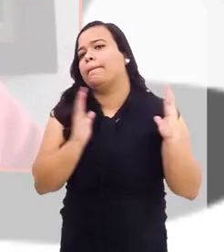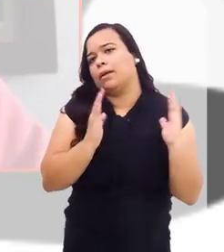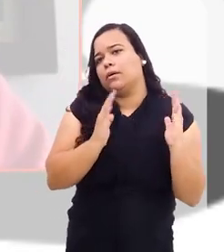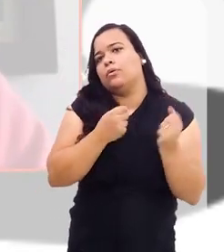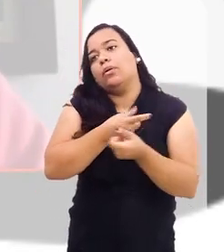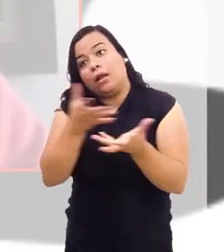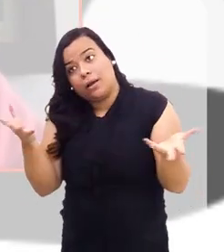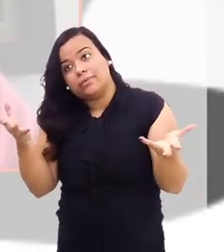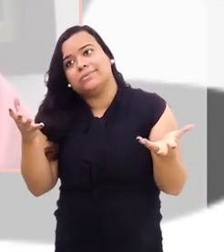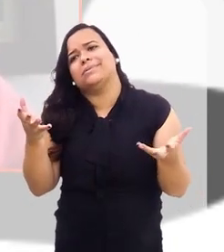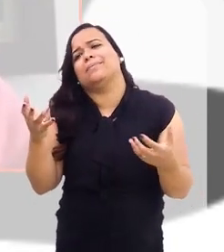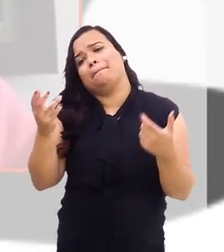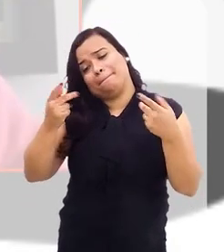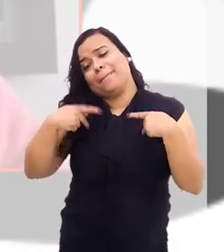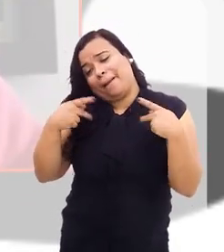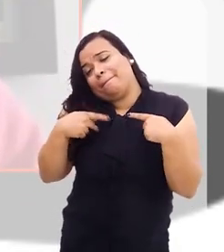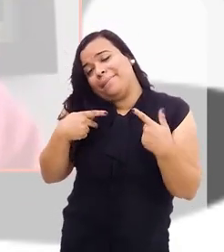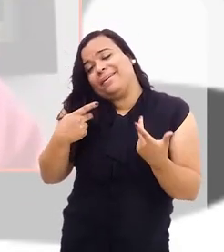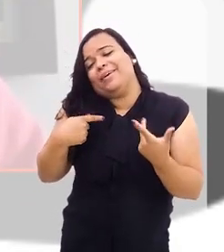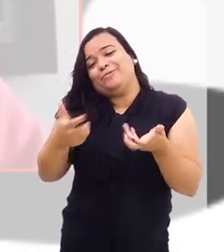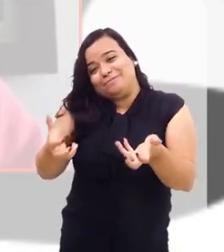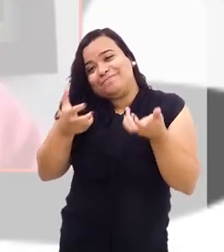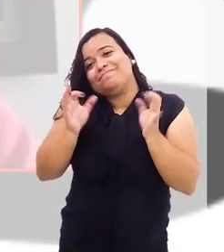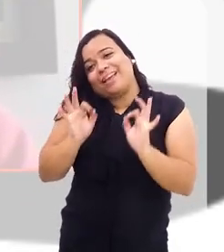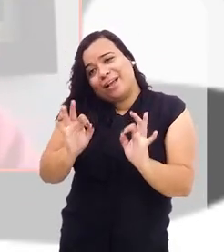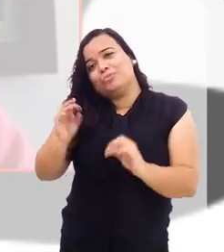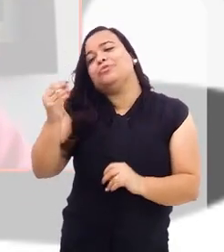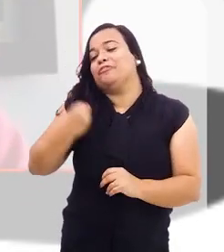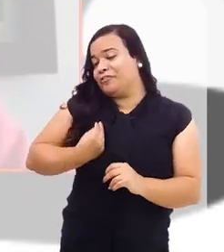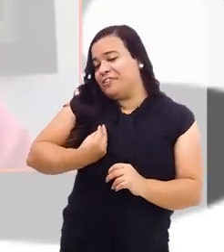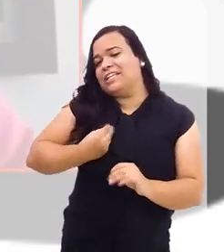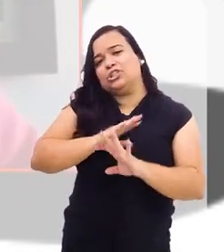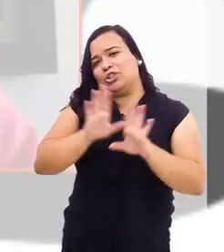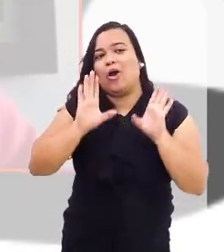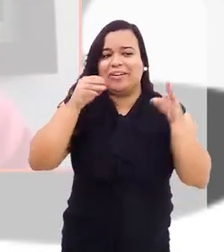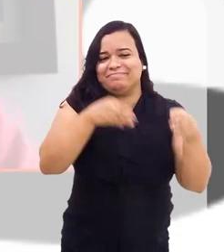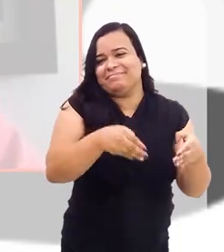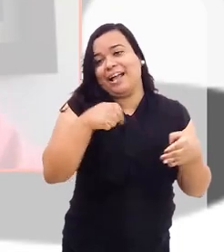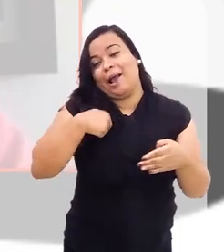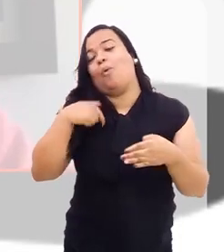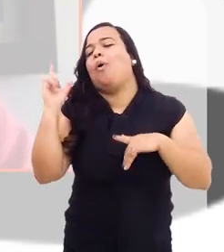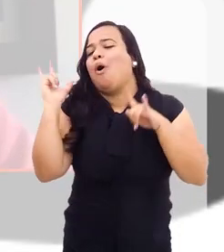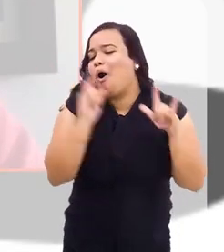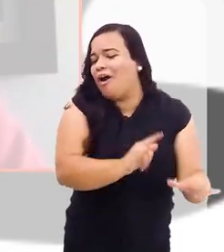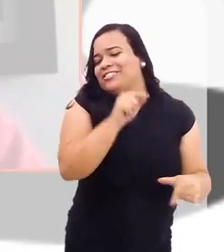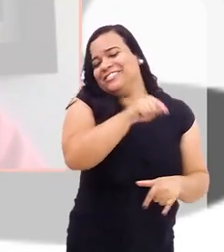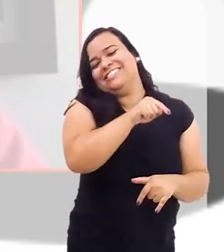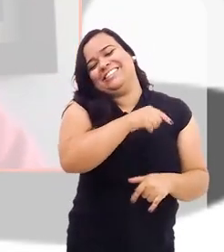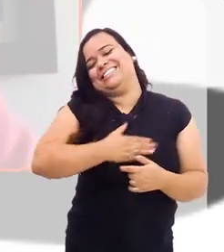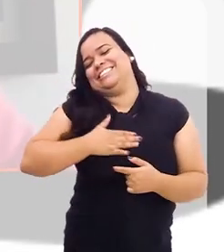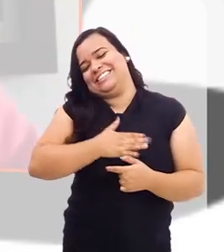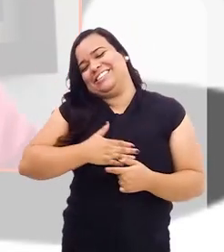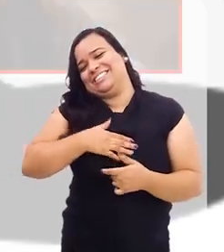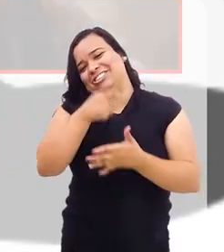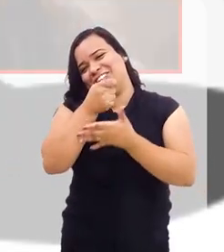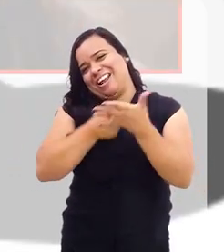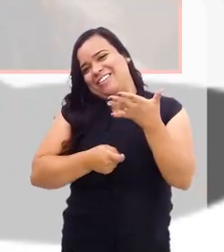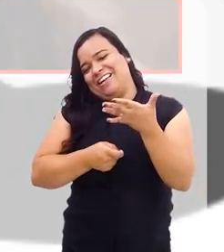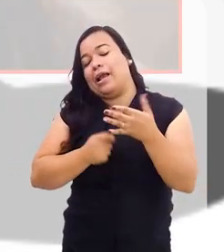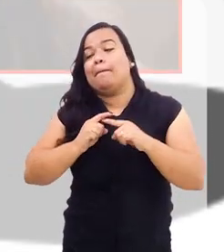Seria um mundo ideal, né? Para mim, eu poder viver dessa maneira, porque o que eu gosto de fazer é escrever, né?